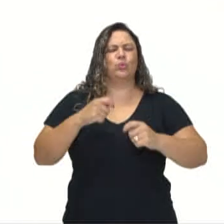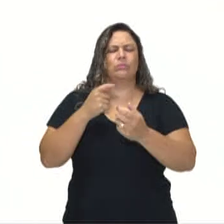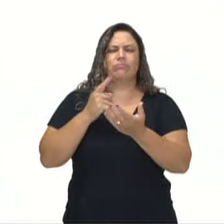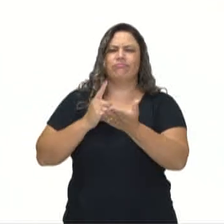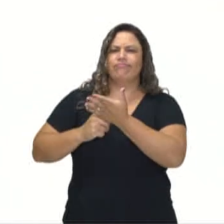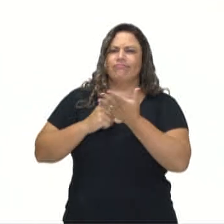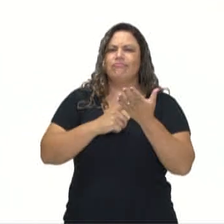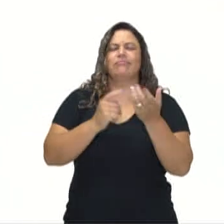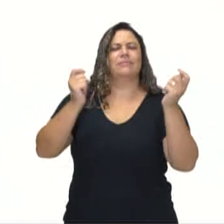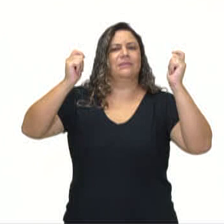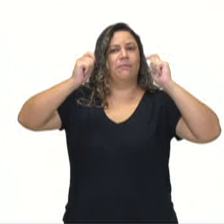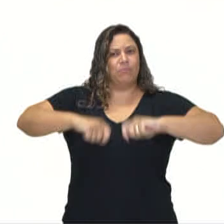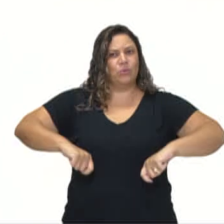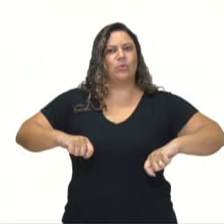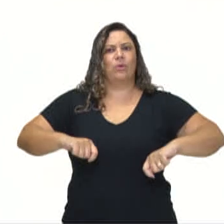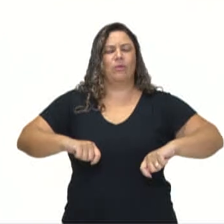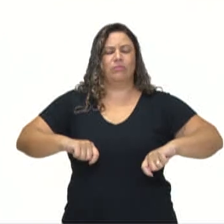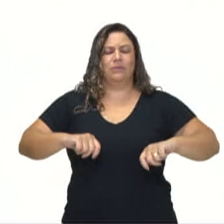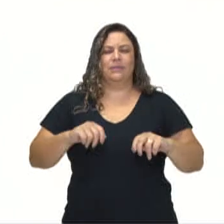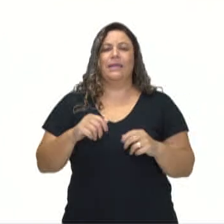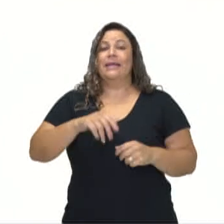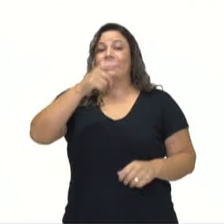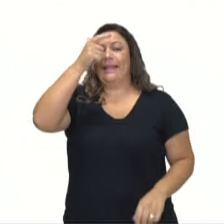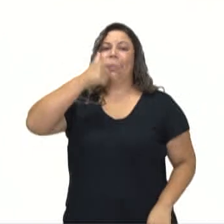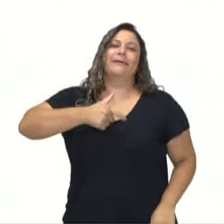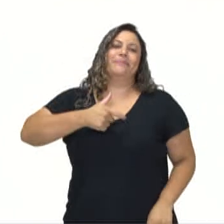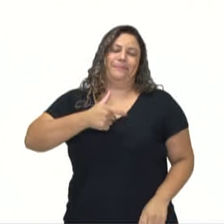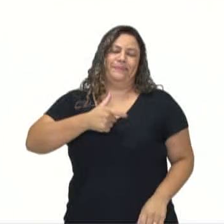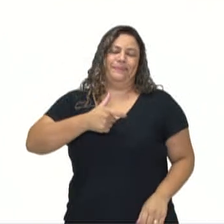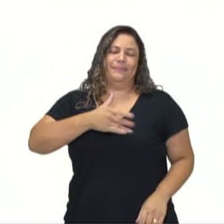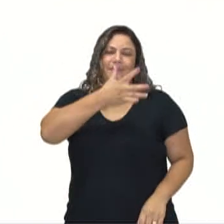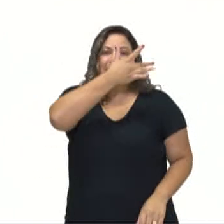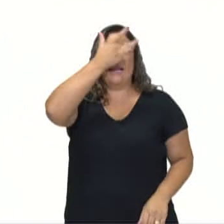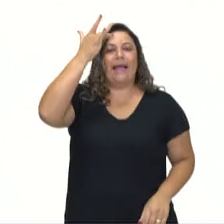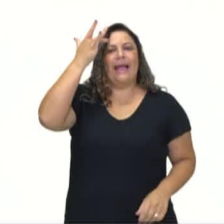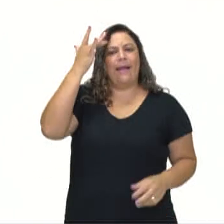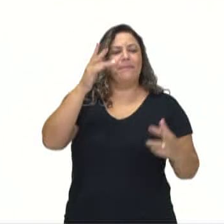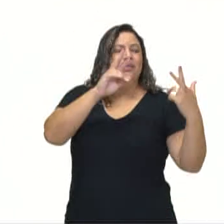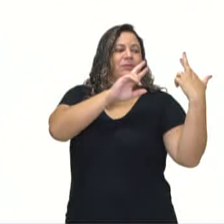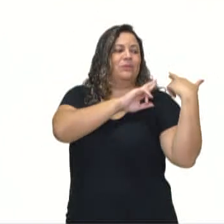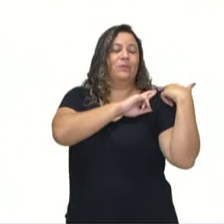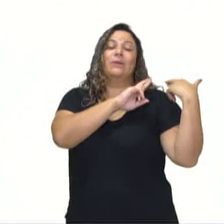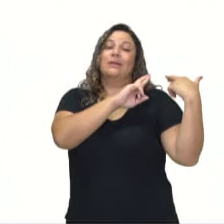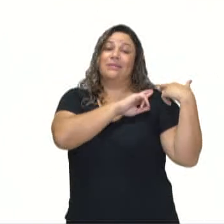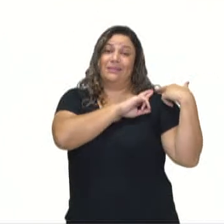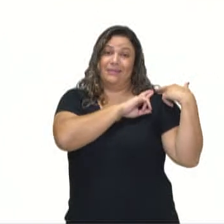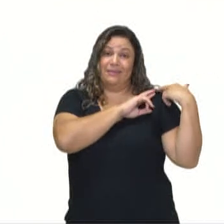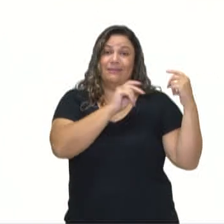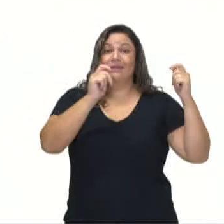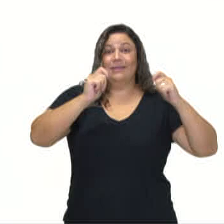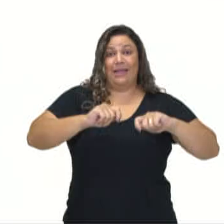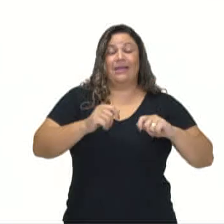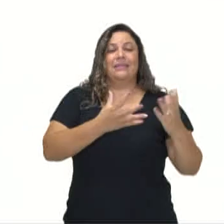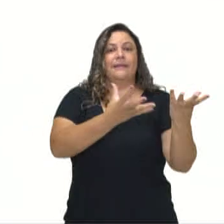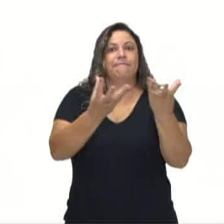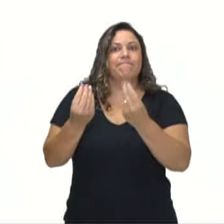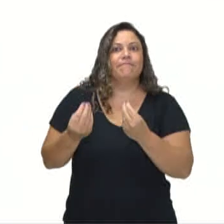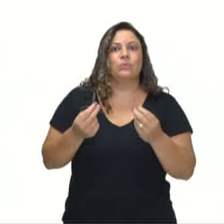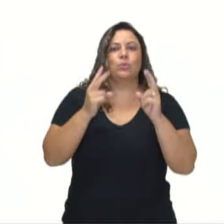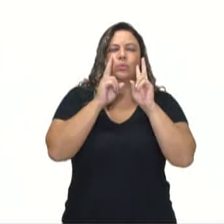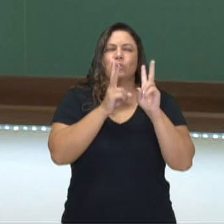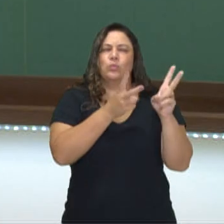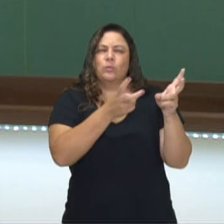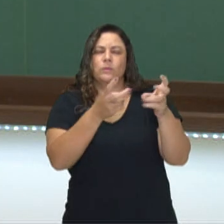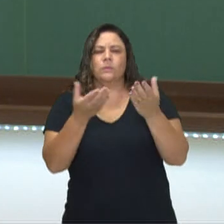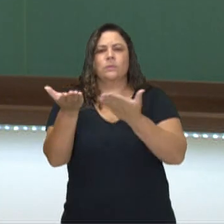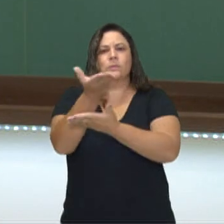comportamento da pessoa sensata, a sensatez, a responsabilidade tem muito que ver, tem